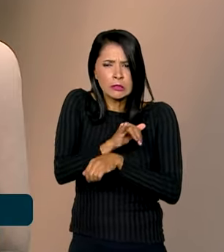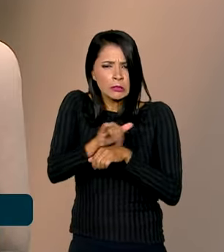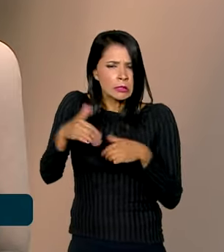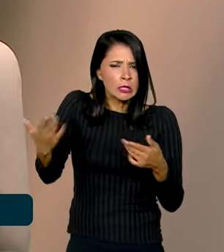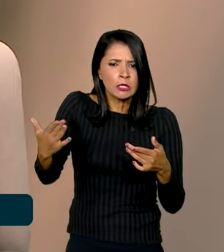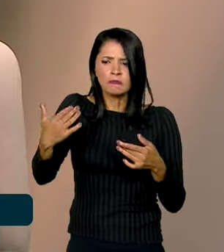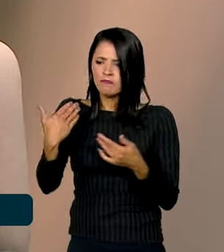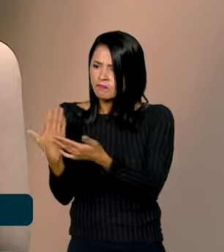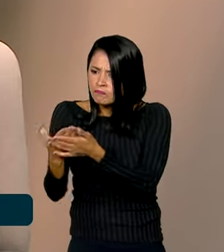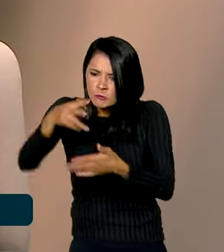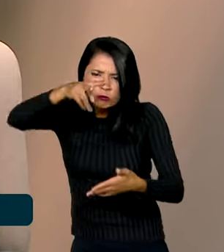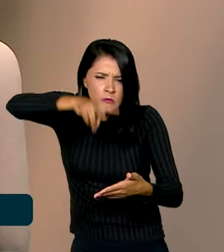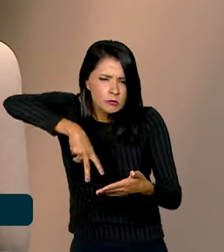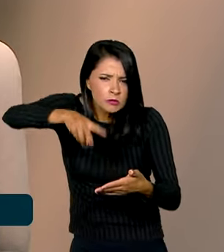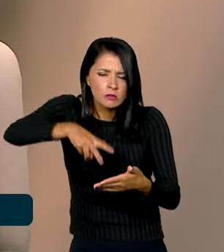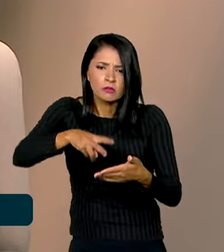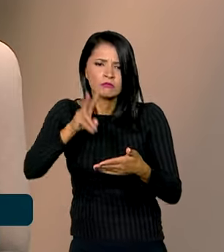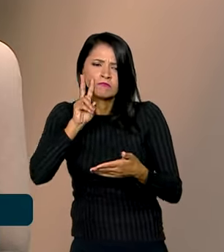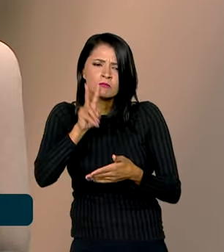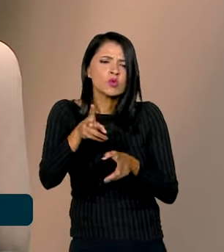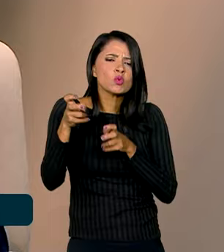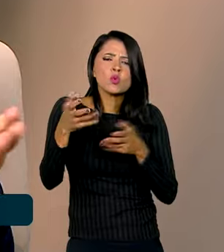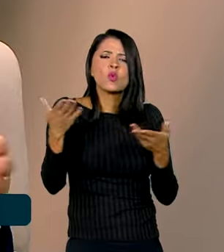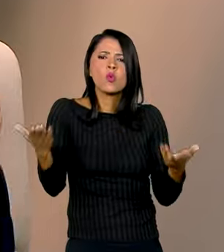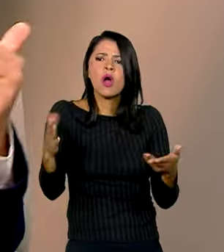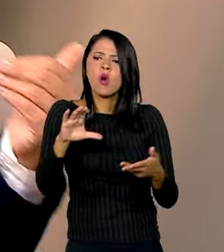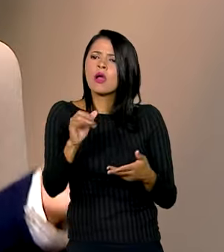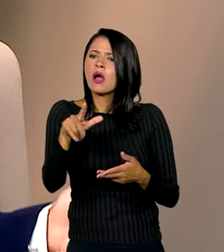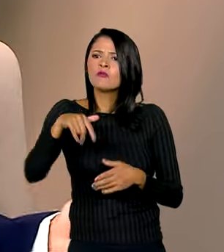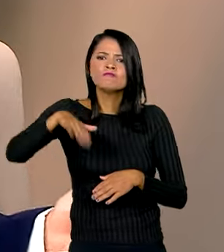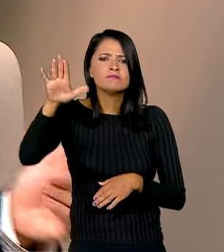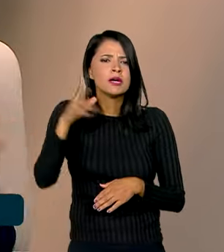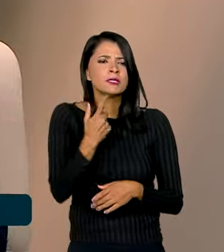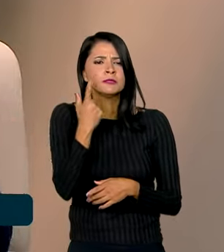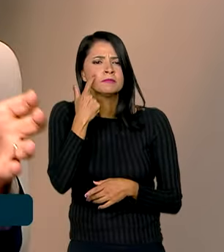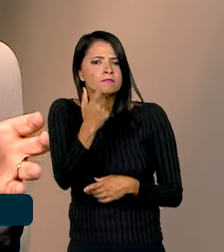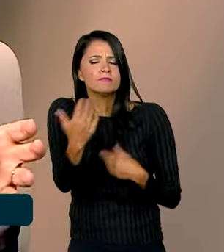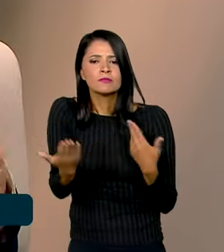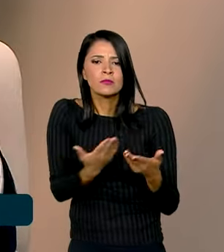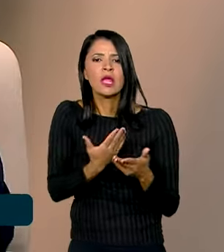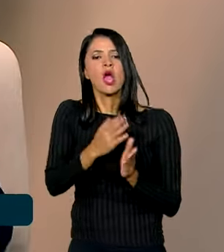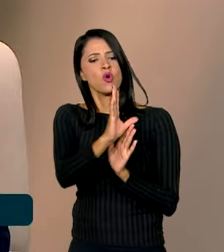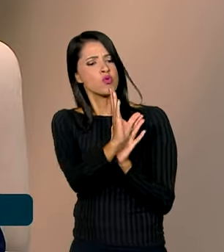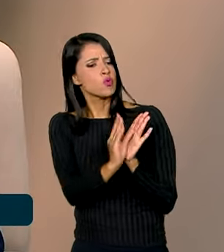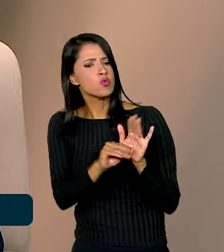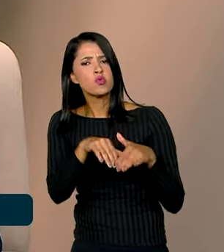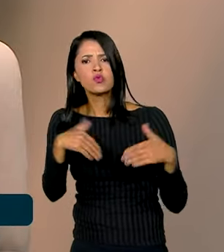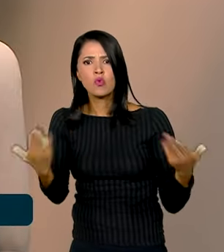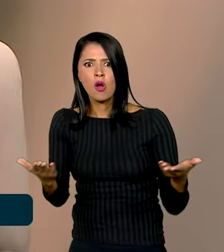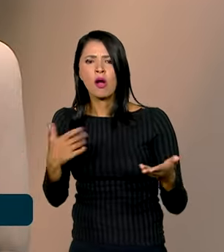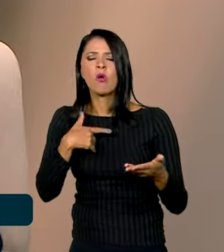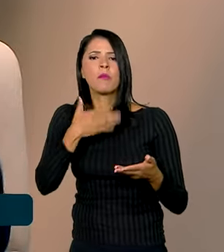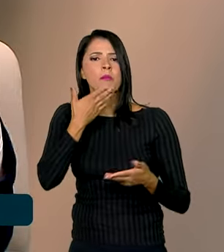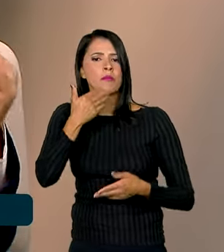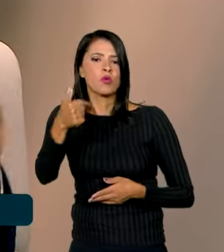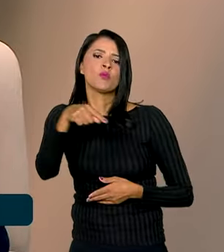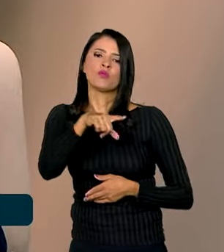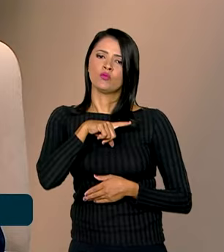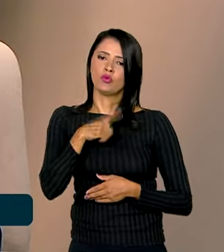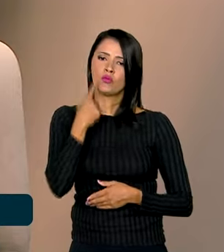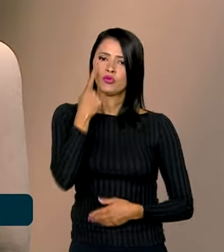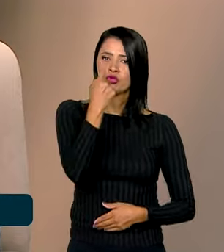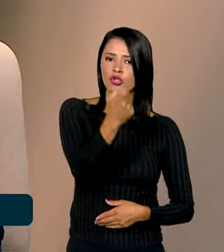prepararem, se olharem bem para qual cargo que eu mais quero, quais são os conteúdos programáticos que têm mais peso no cargo que eu mais quero,